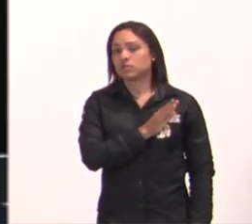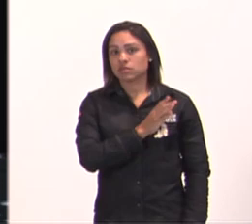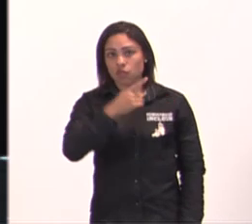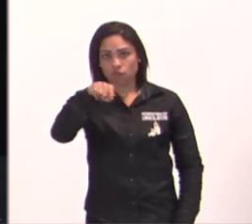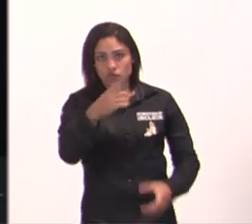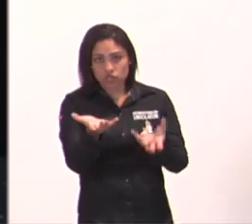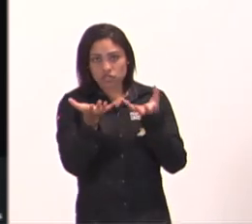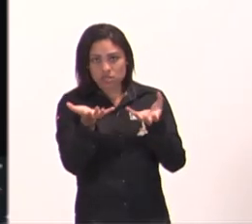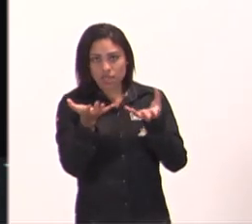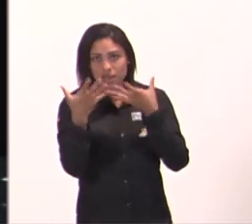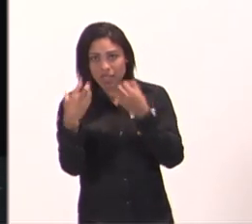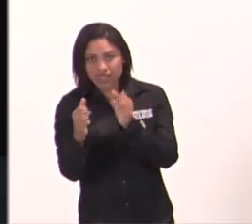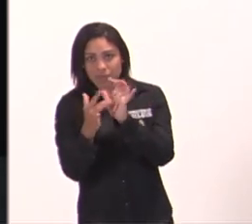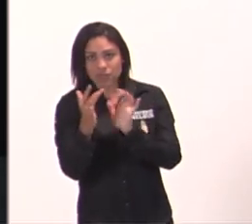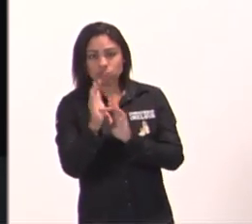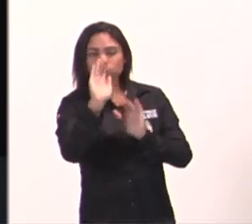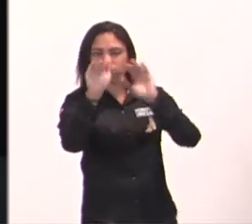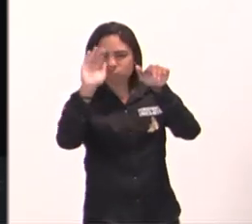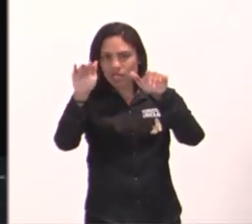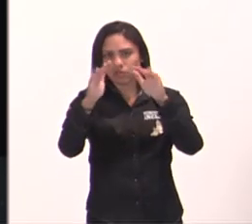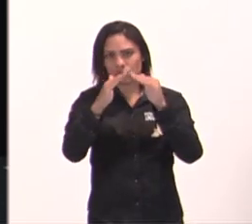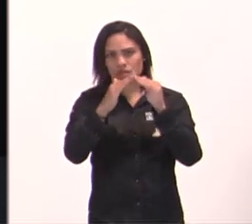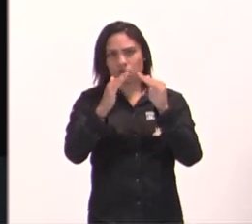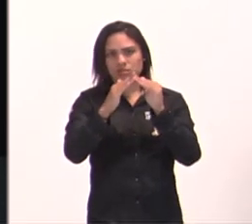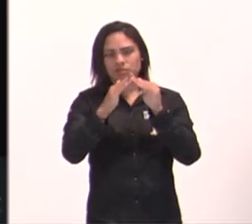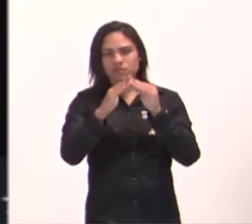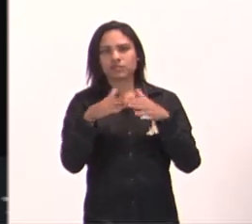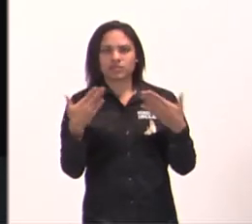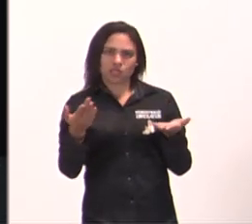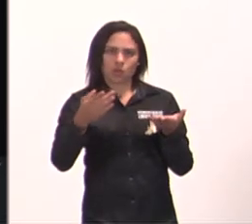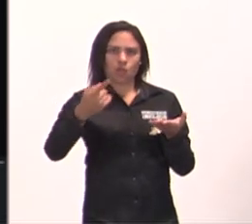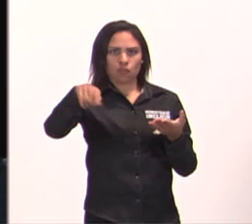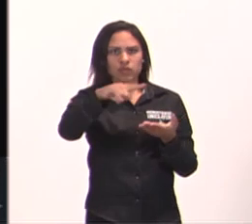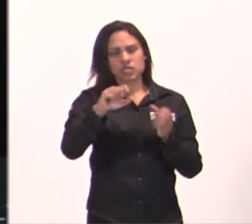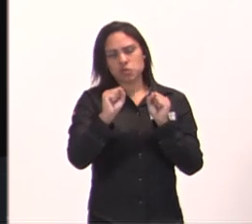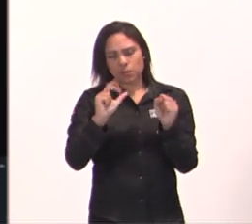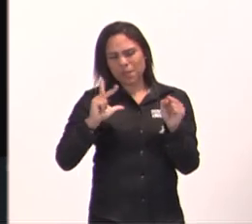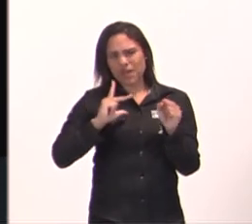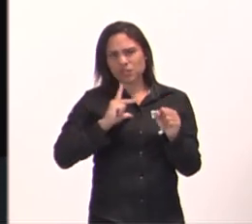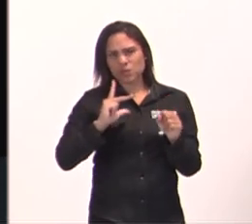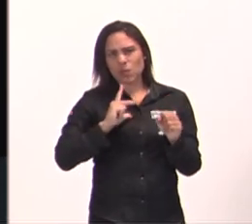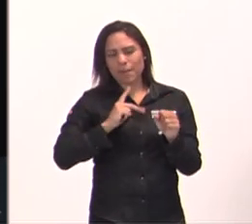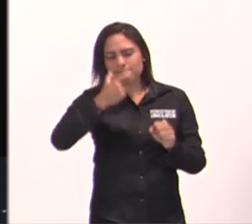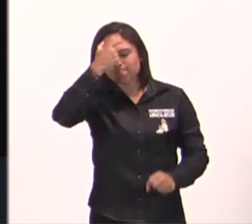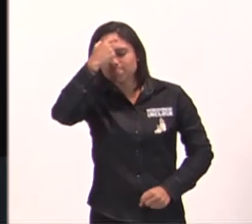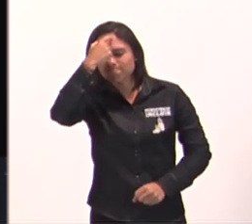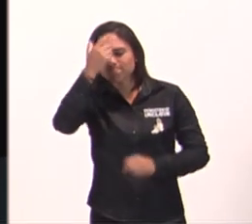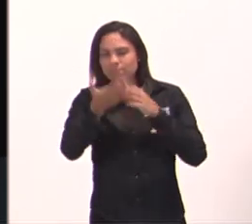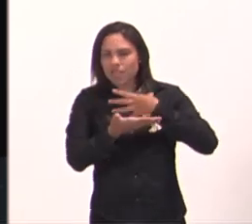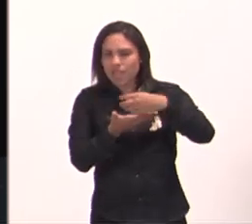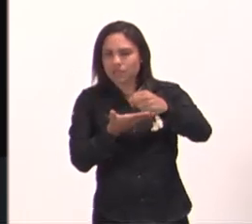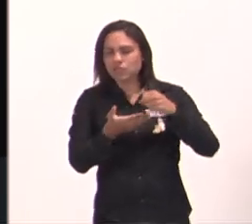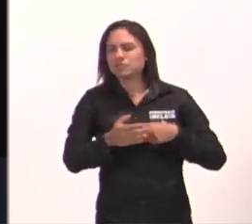e olhe comigo, repete aí, no seu coração, ninguém precisa ouvir, diga, Deus, eu peço perdão dos meus